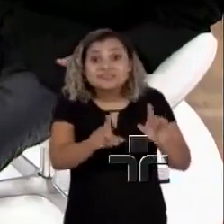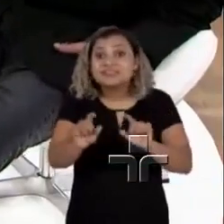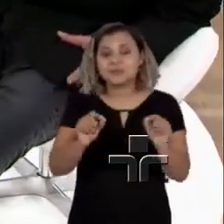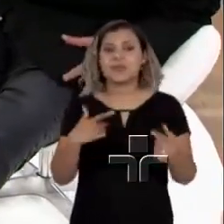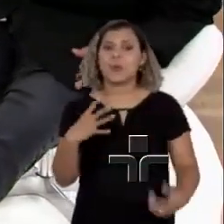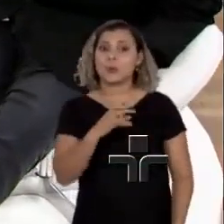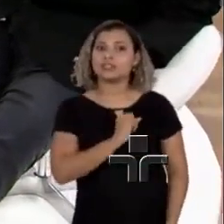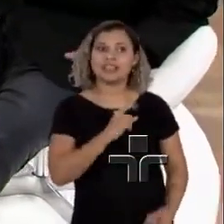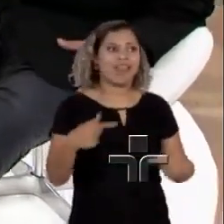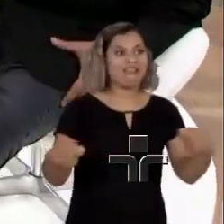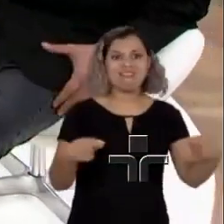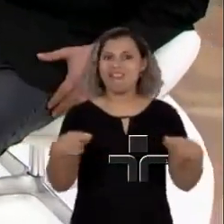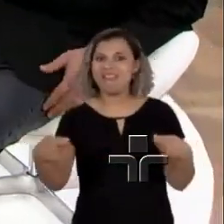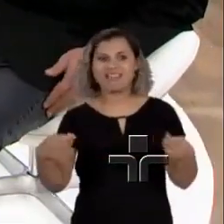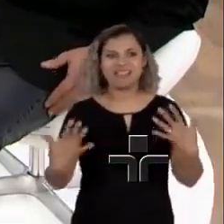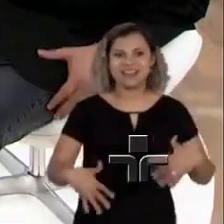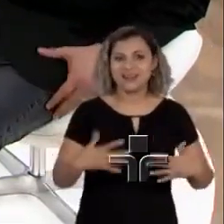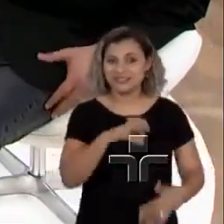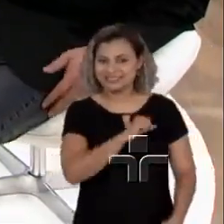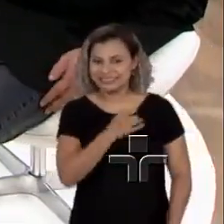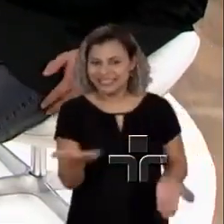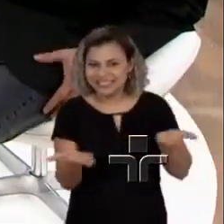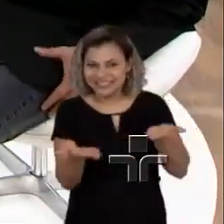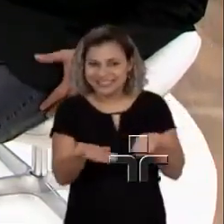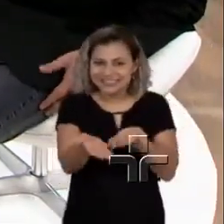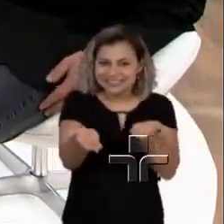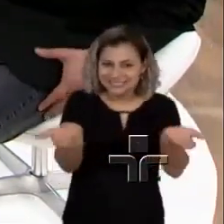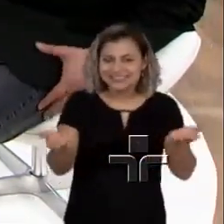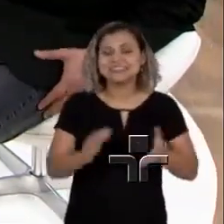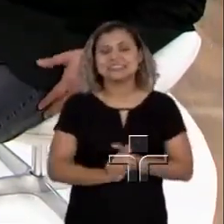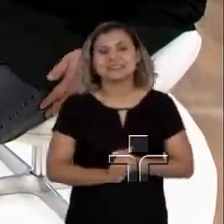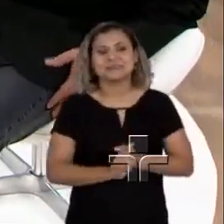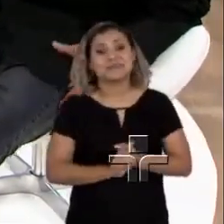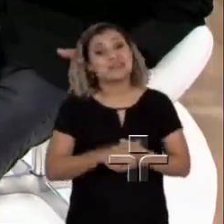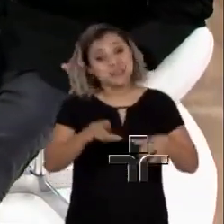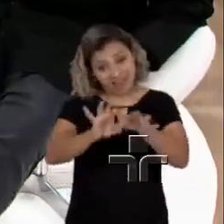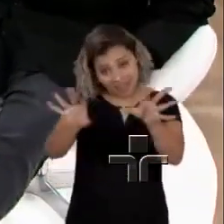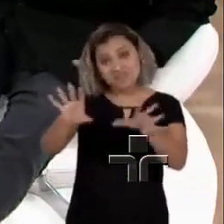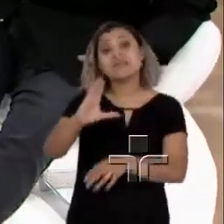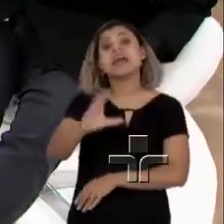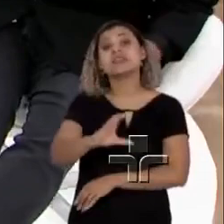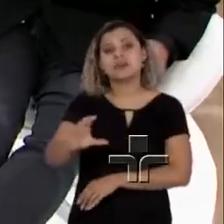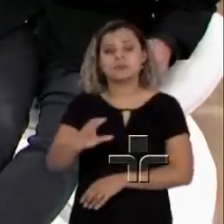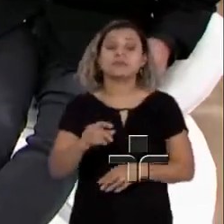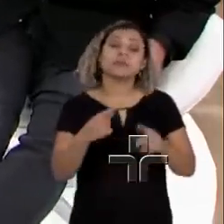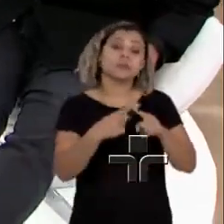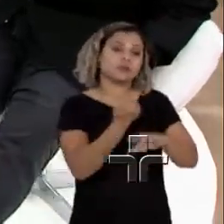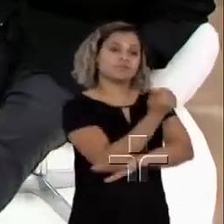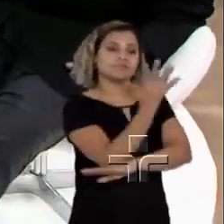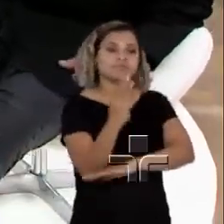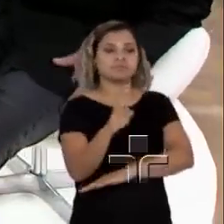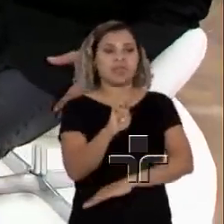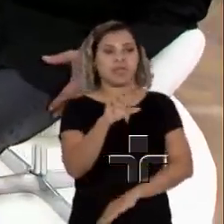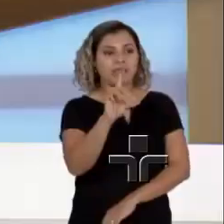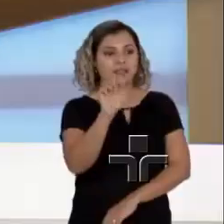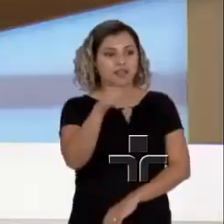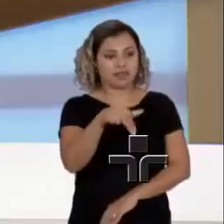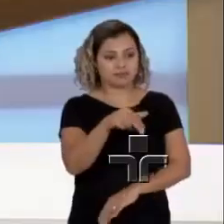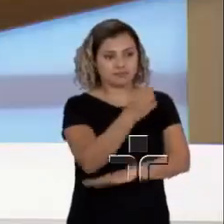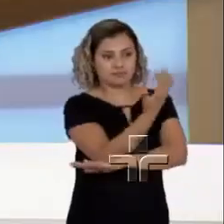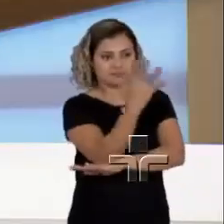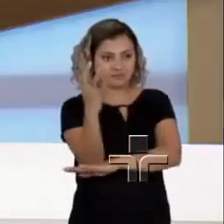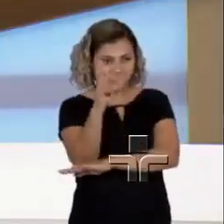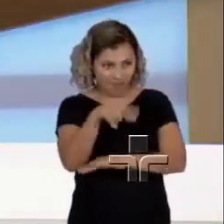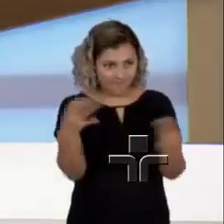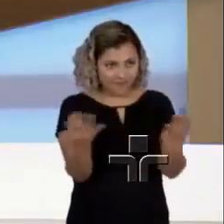agora sim. Vai deu choque, a Cisânia está lançada. Deixa os católicos falar. que o Éden, o Jardim do Éden não é sinônimo do